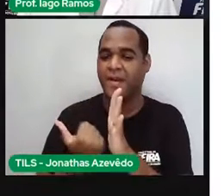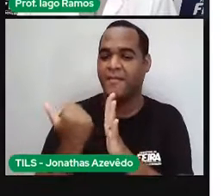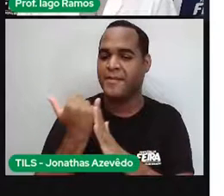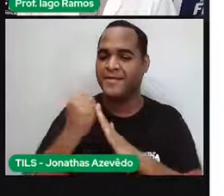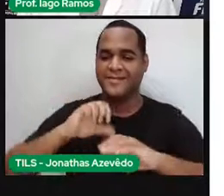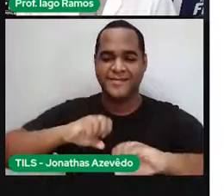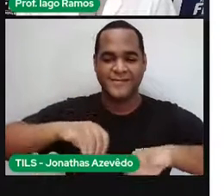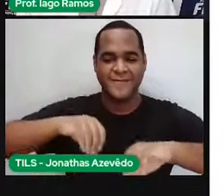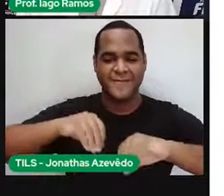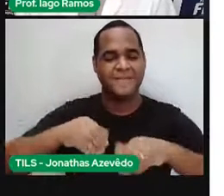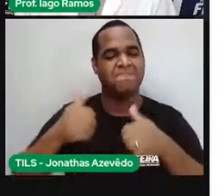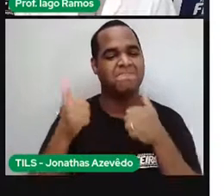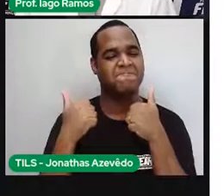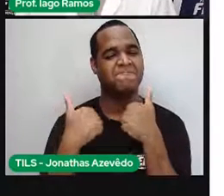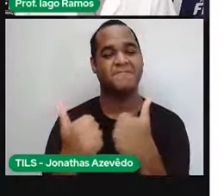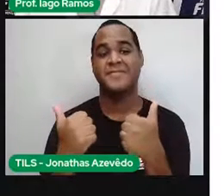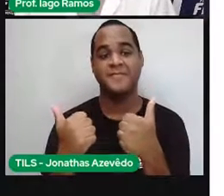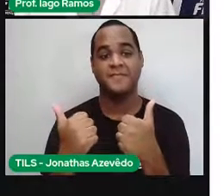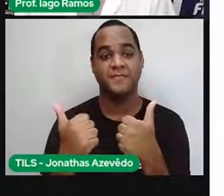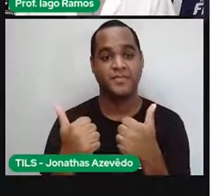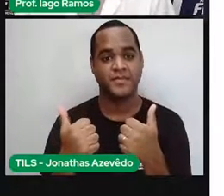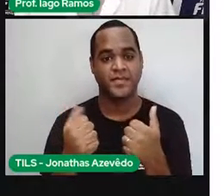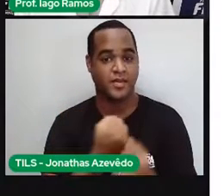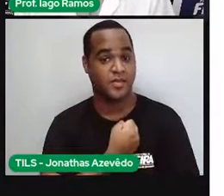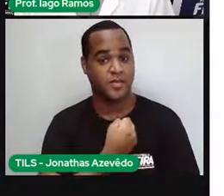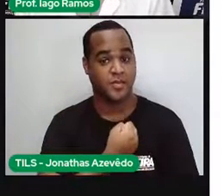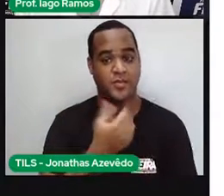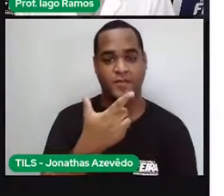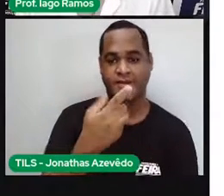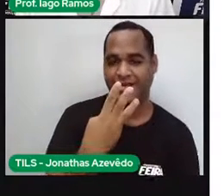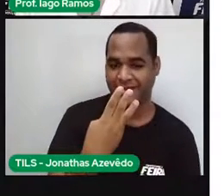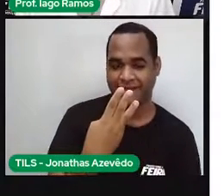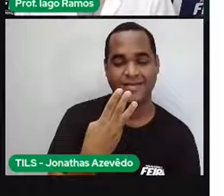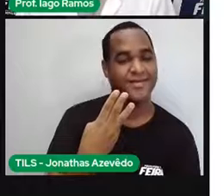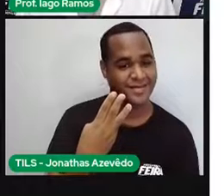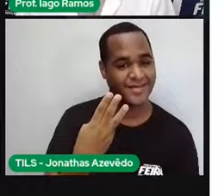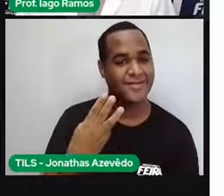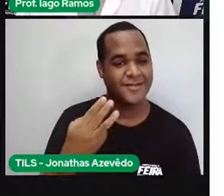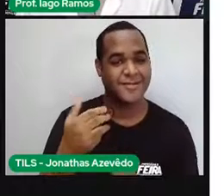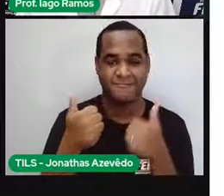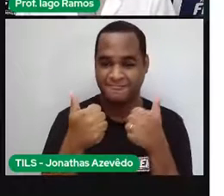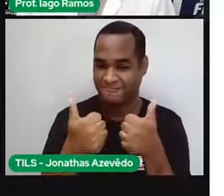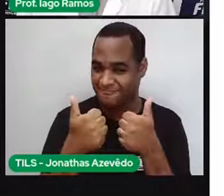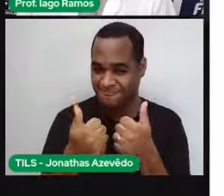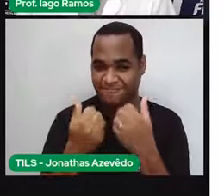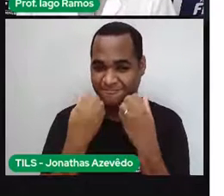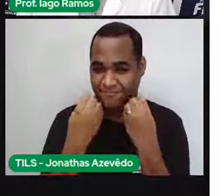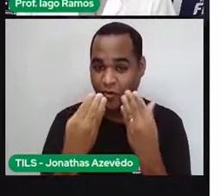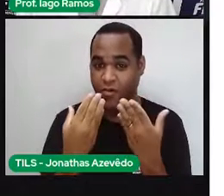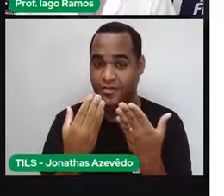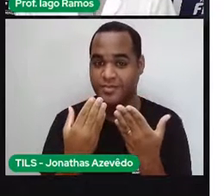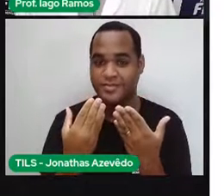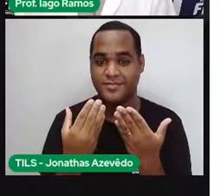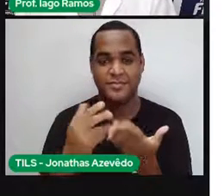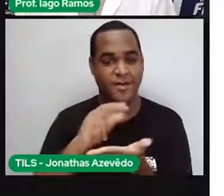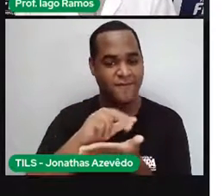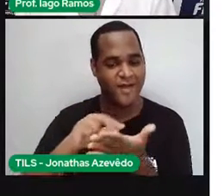aulas, que bacana, hein? Essa é a vigésima terceira aula, pois é, 23 aulinhas,